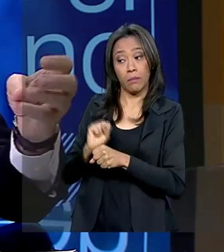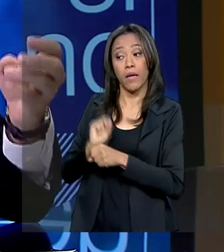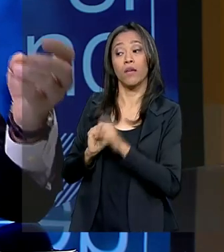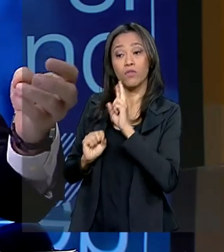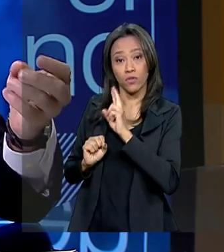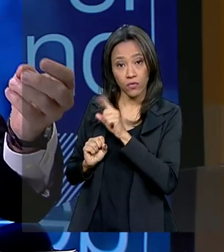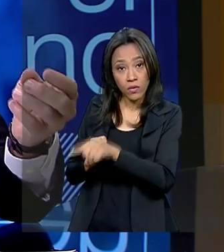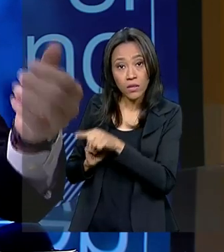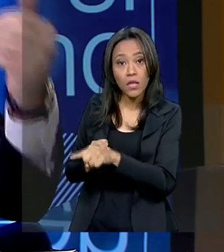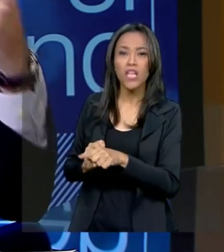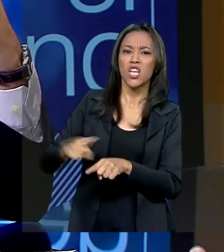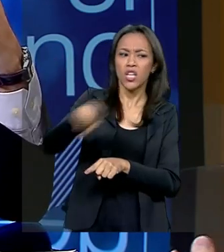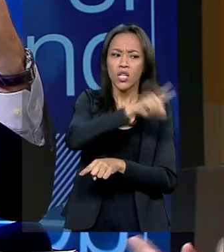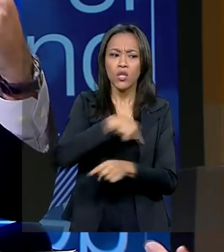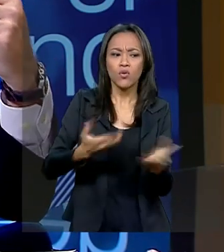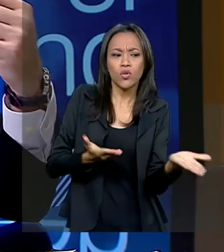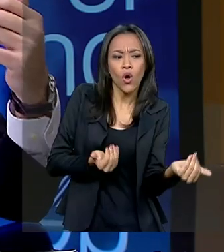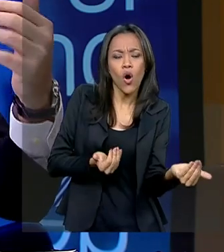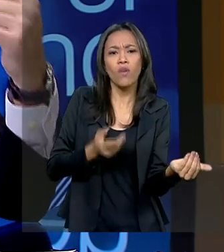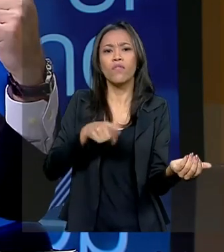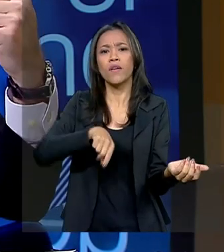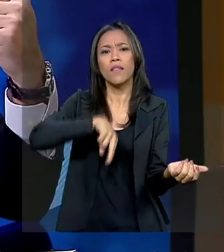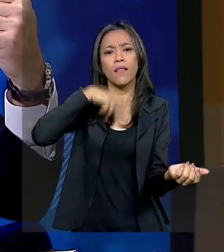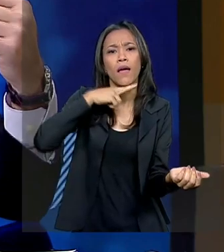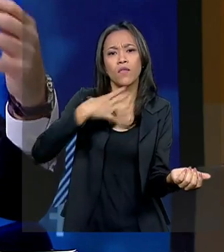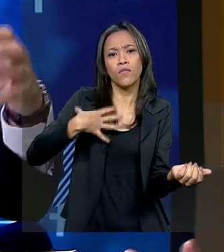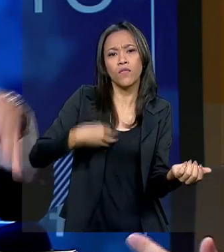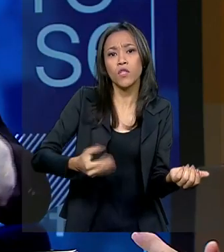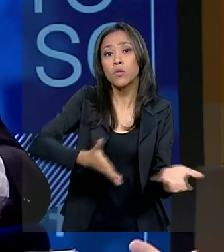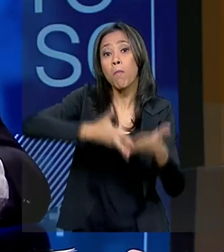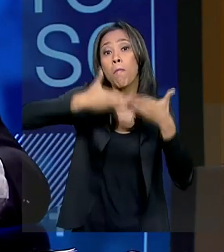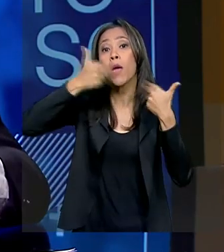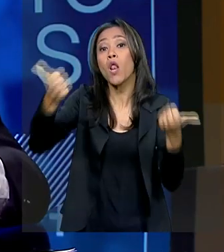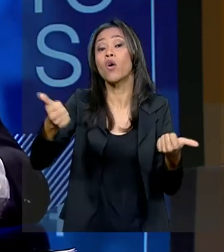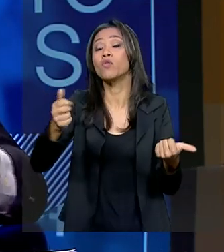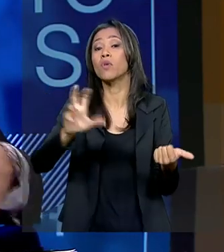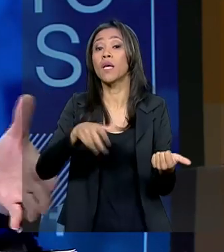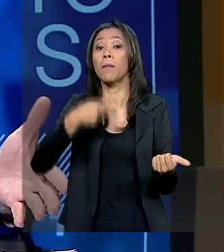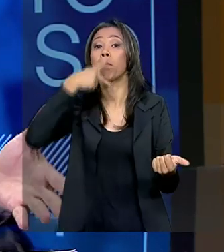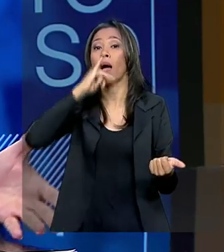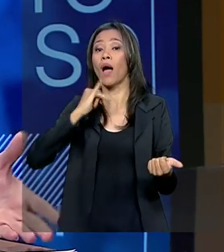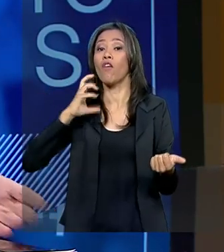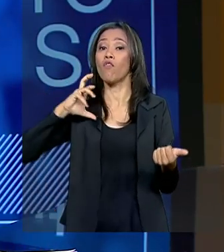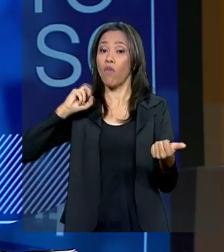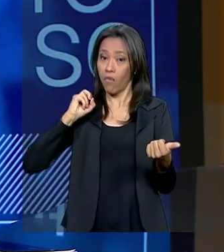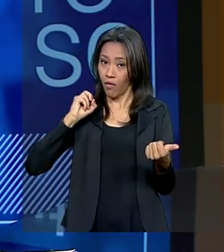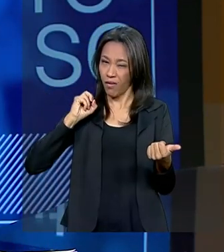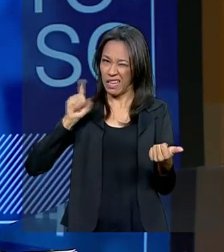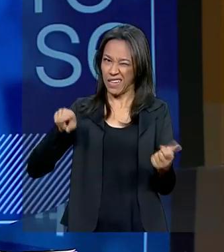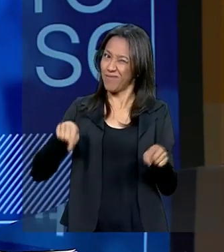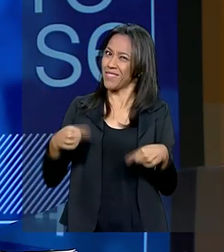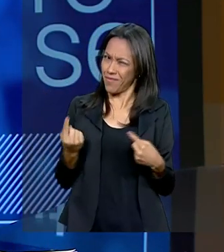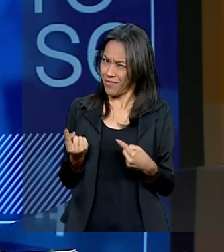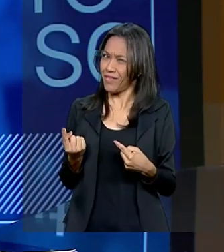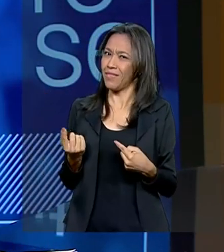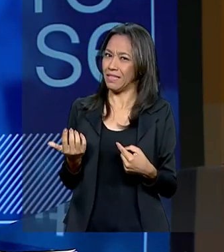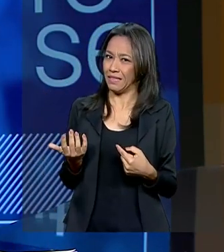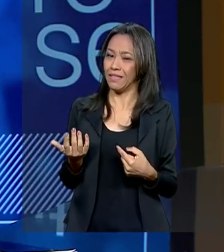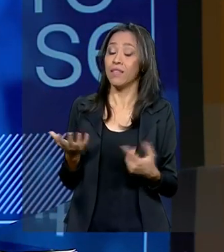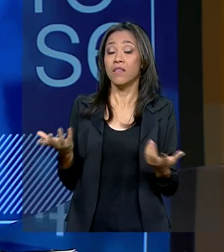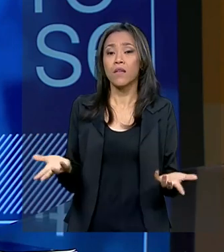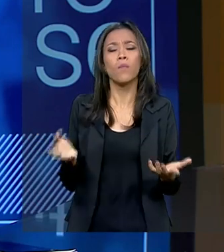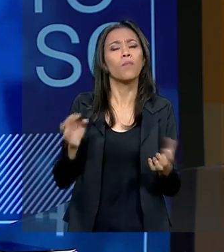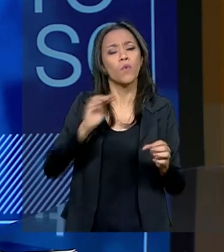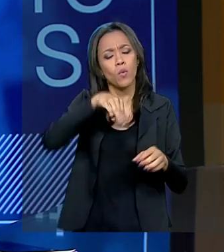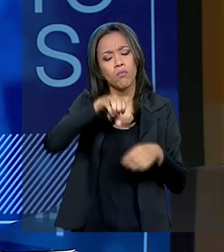faça os jovens, filhos e netos de hoje melhores que seus pais e seus avós. É um grande desafio. O ministério